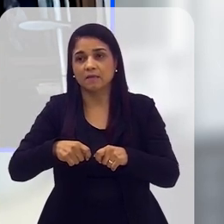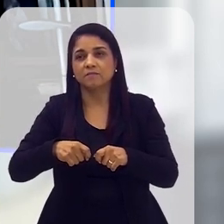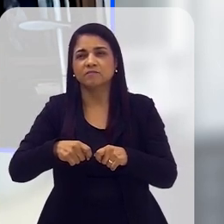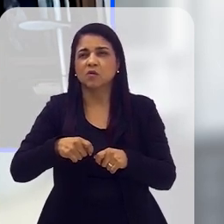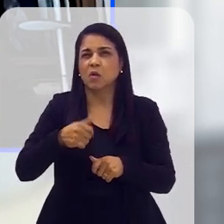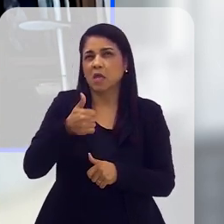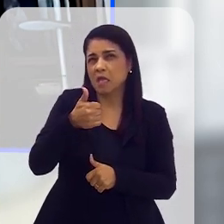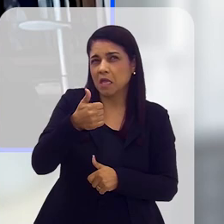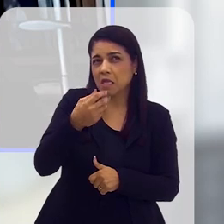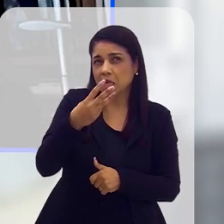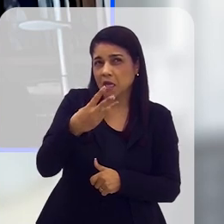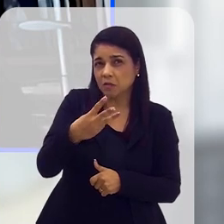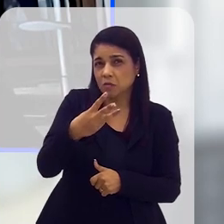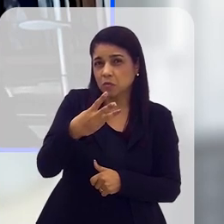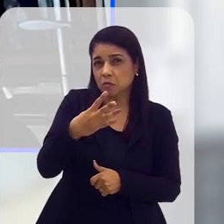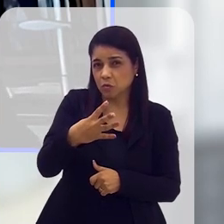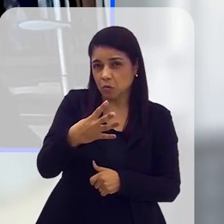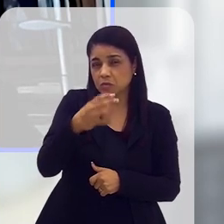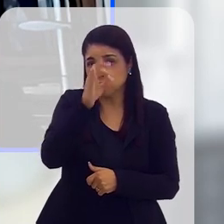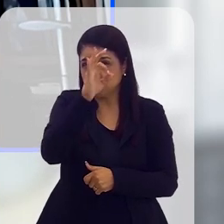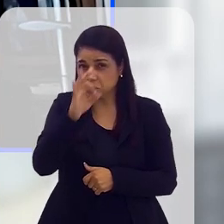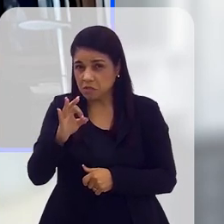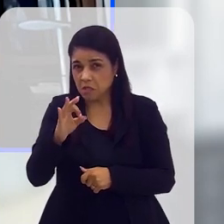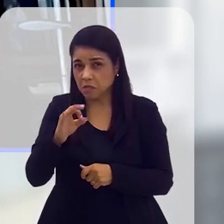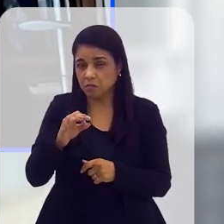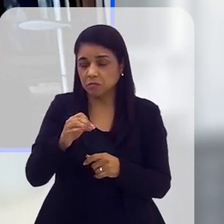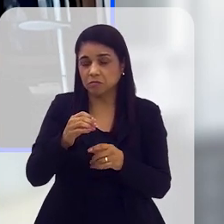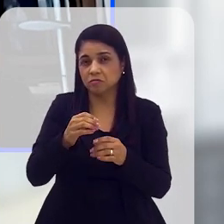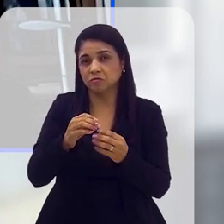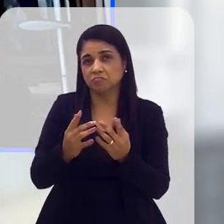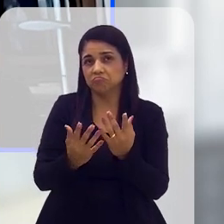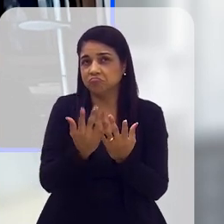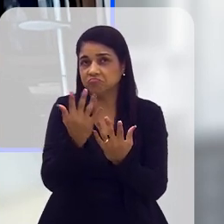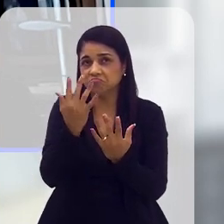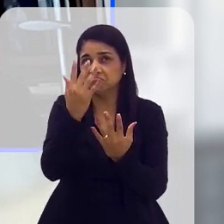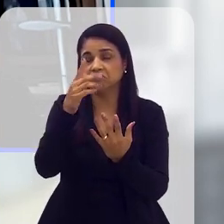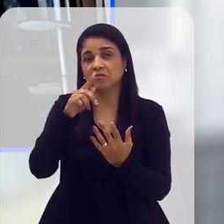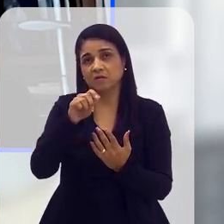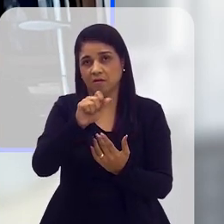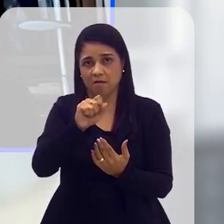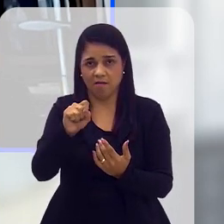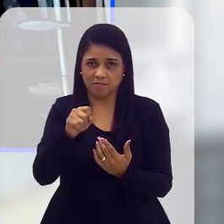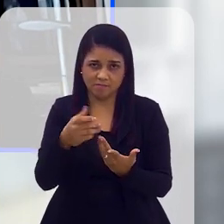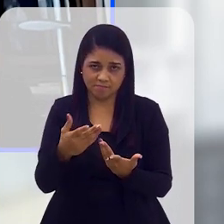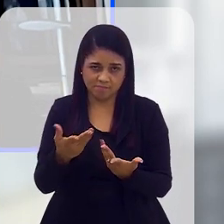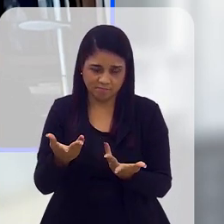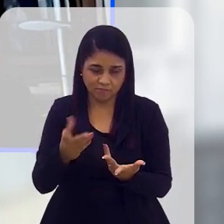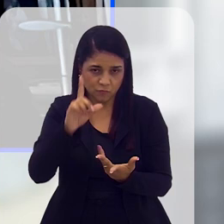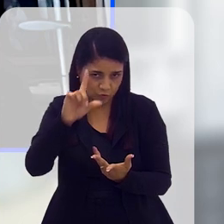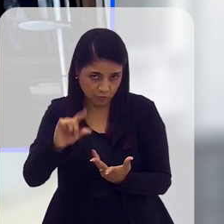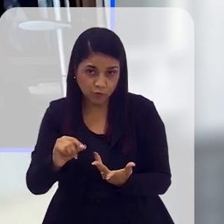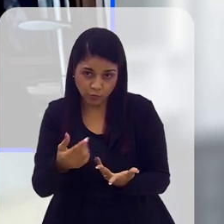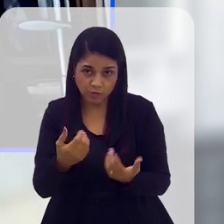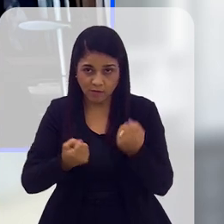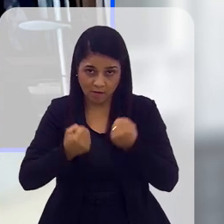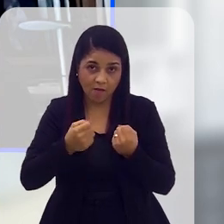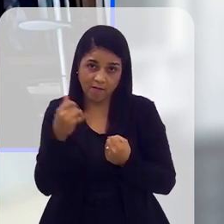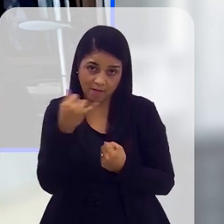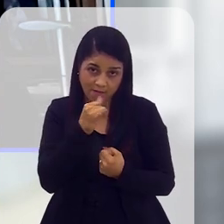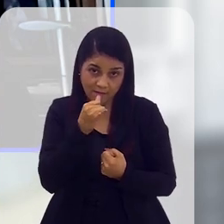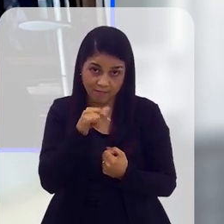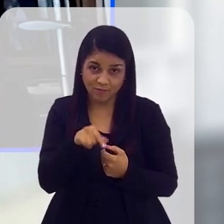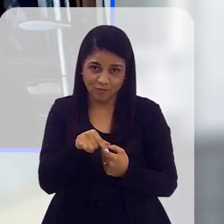mundo, de 14%, mais ou menos, seriam as emissões decorrentes dos transportes. Mas